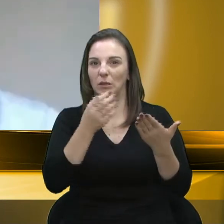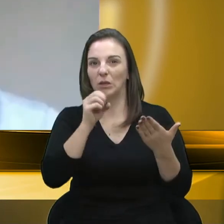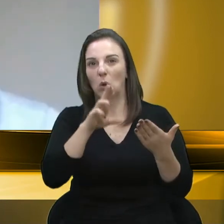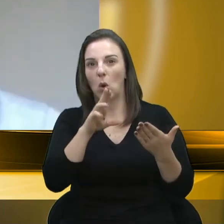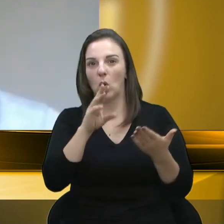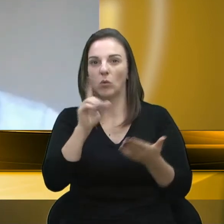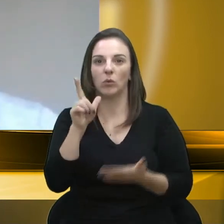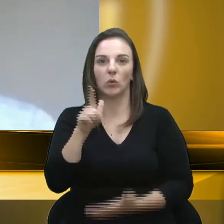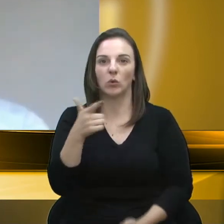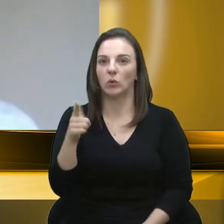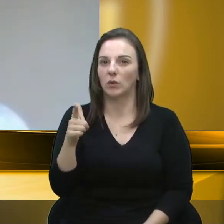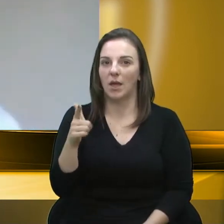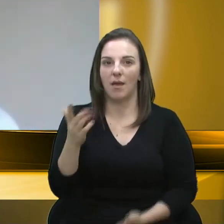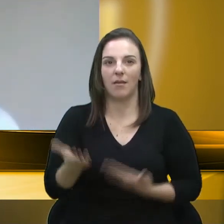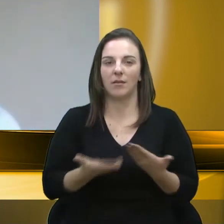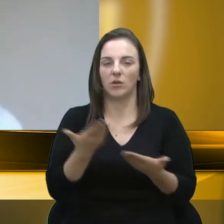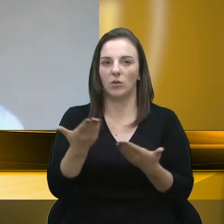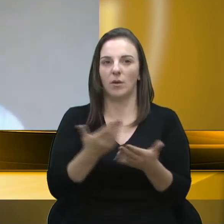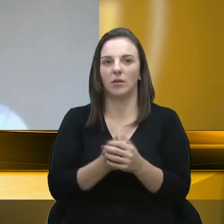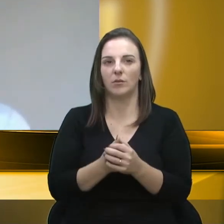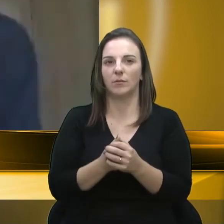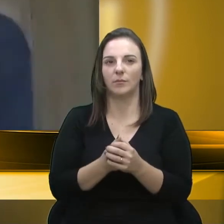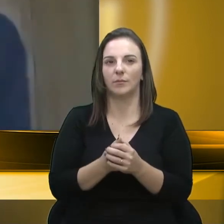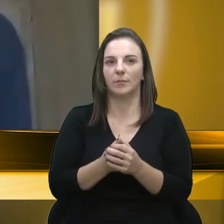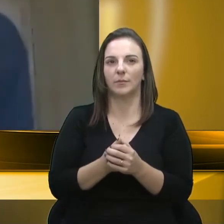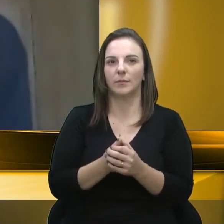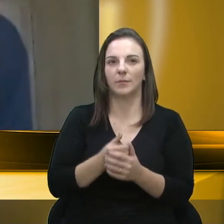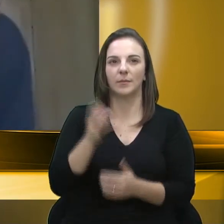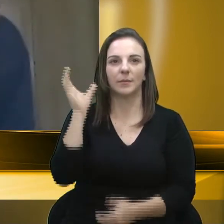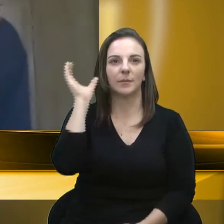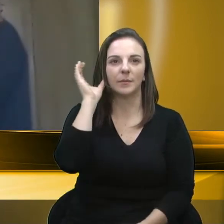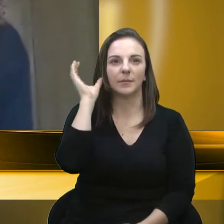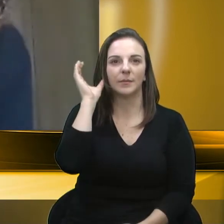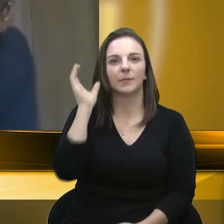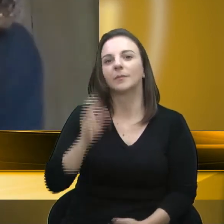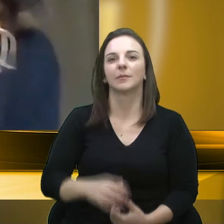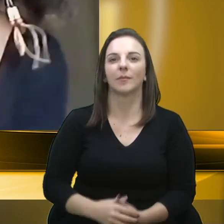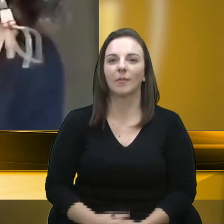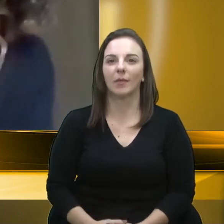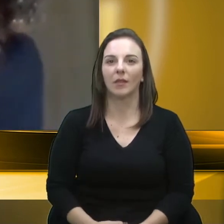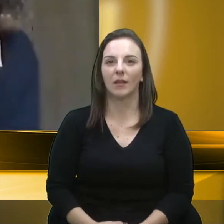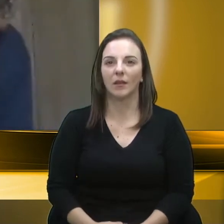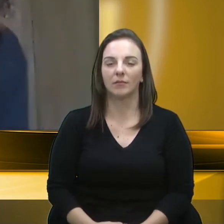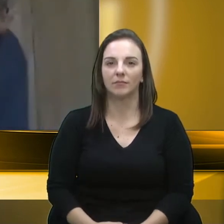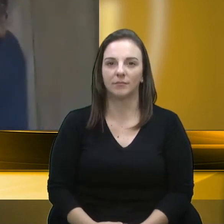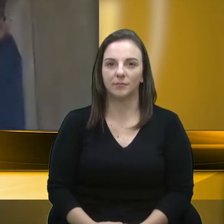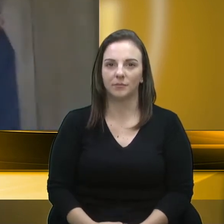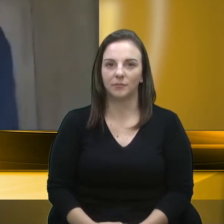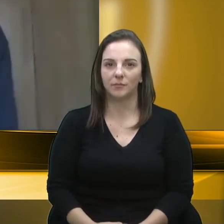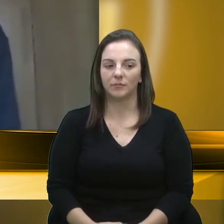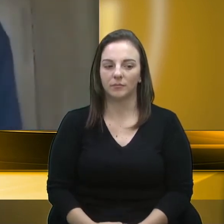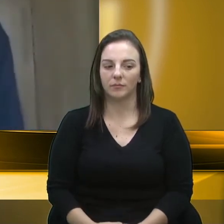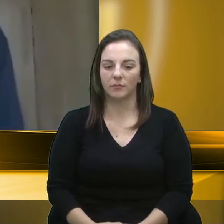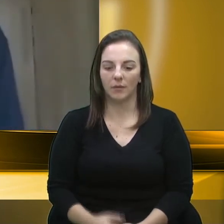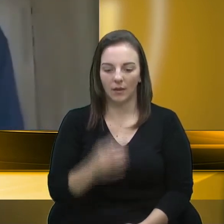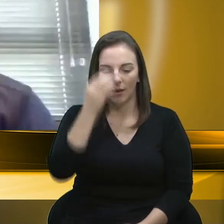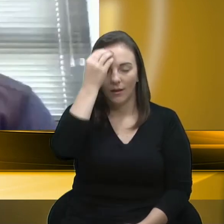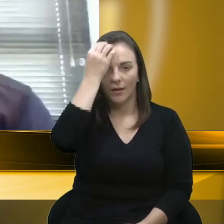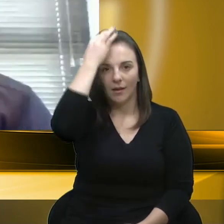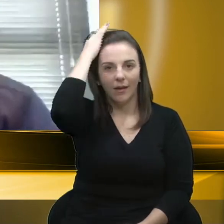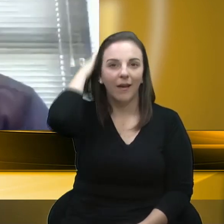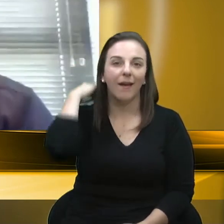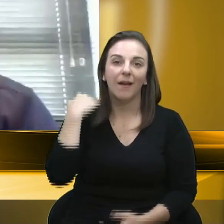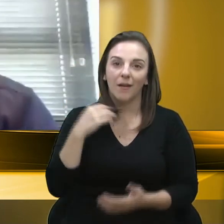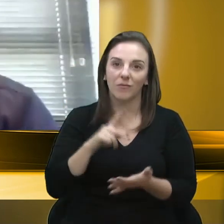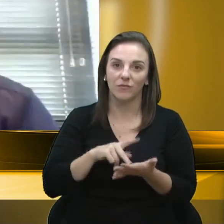verdade, vereador